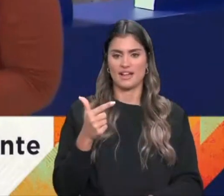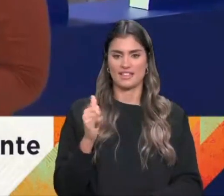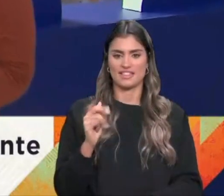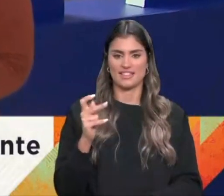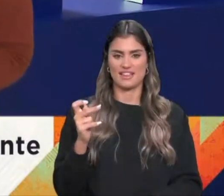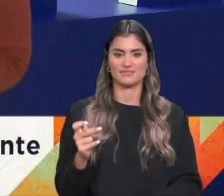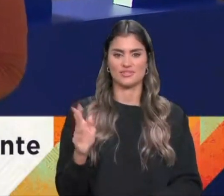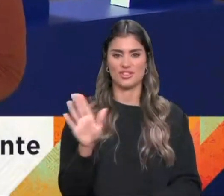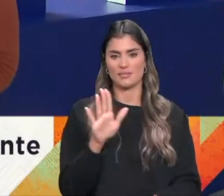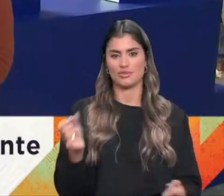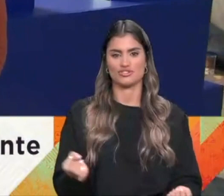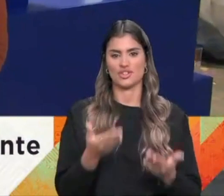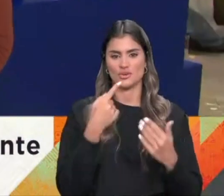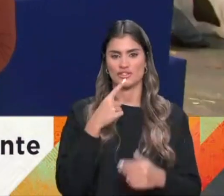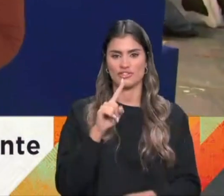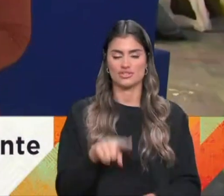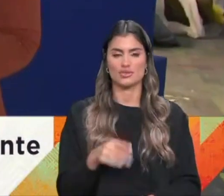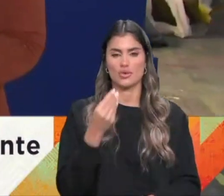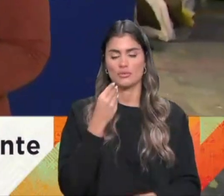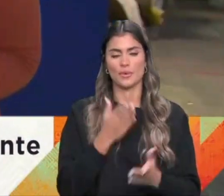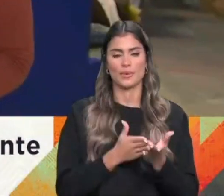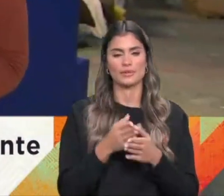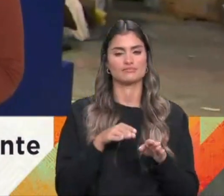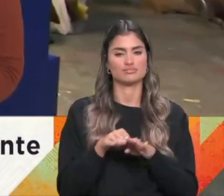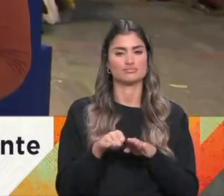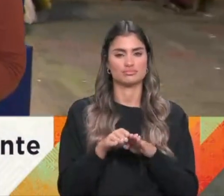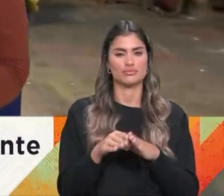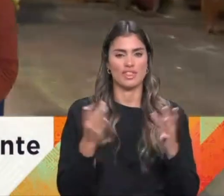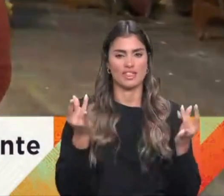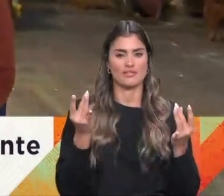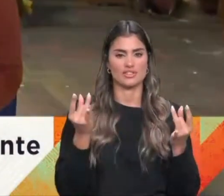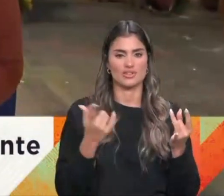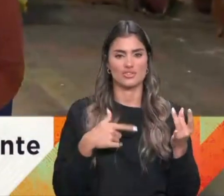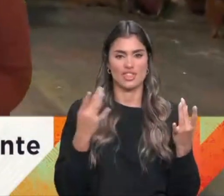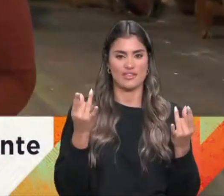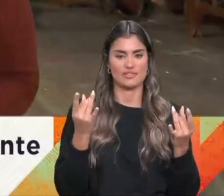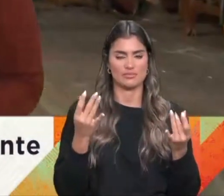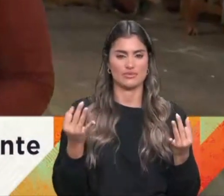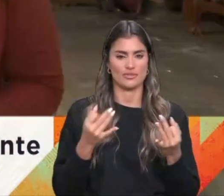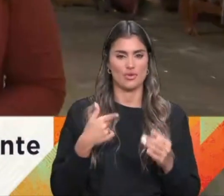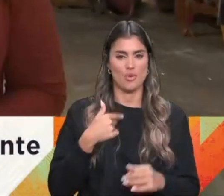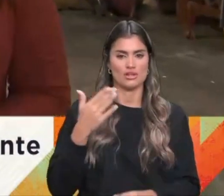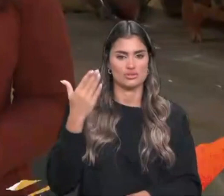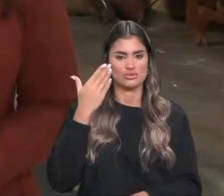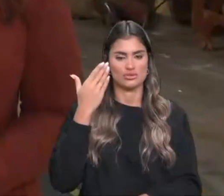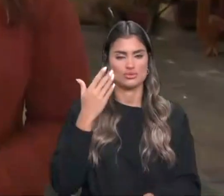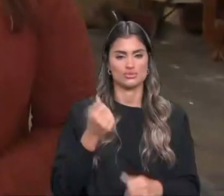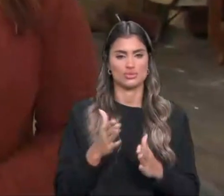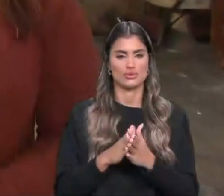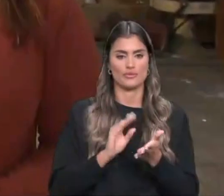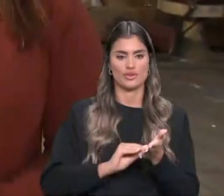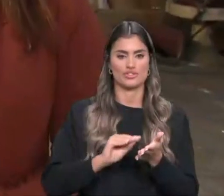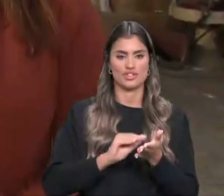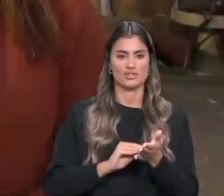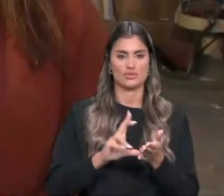Cátia, bom dia uma vez mais. Como é que estão a correr os ensaios? Muito divertidos, a gente diverte-se muito. Acho que tudo o que foi escrito pelo Ricardo...